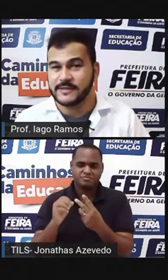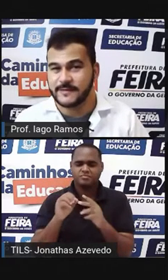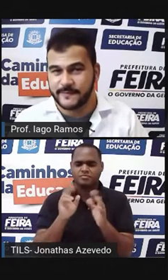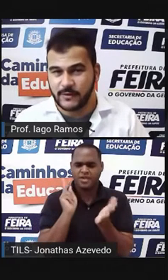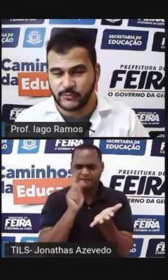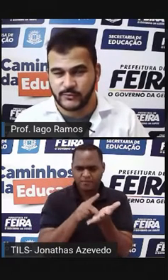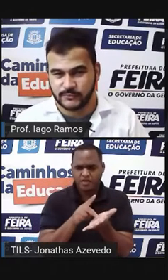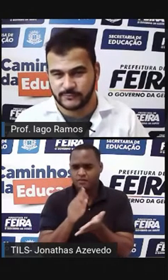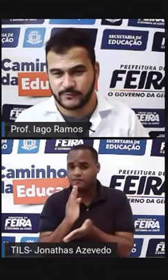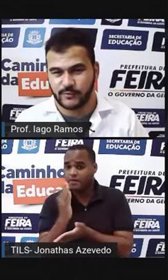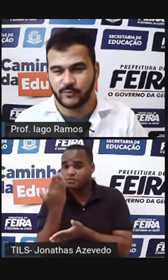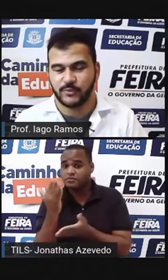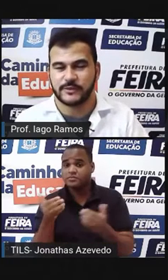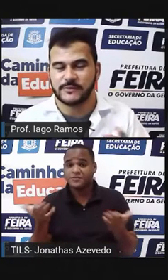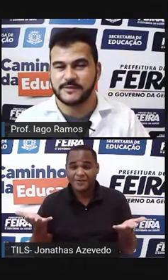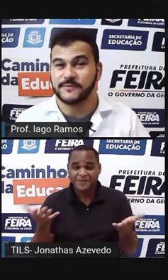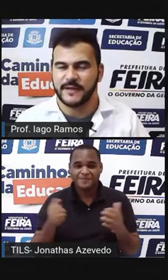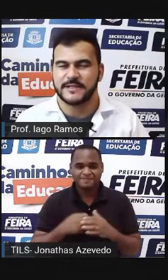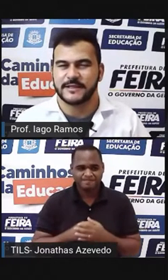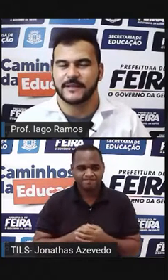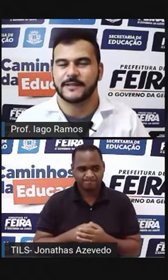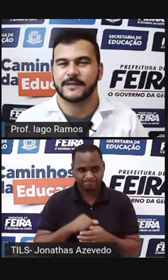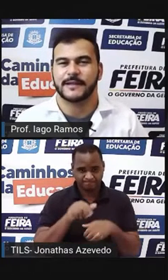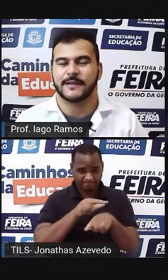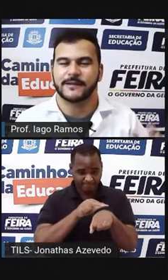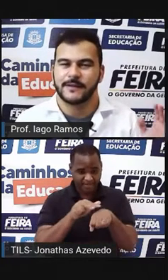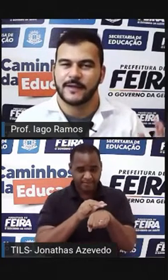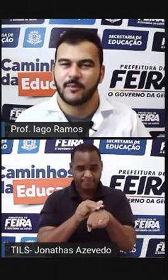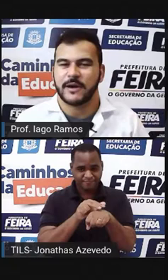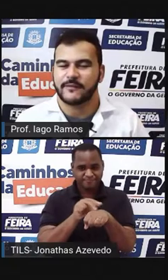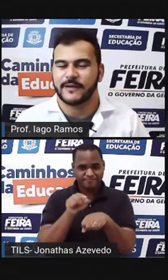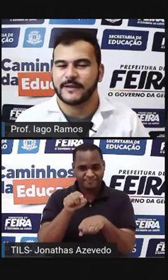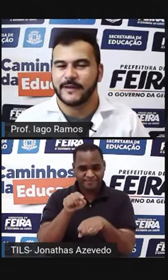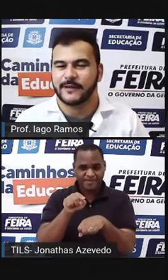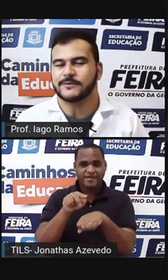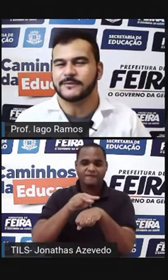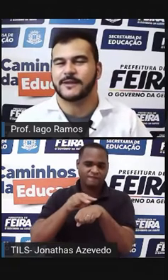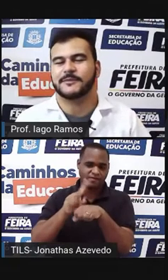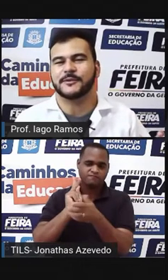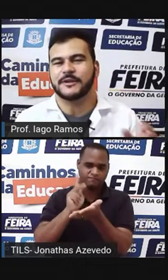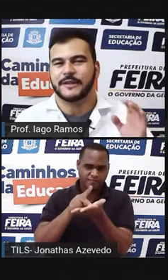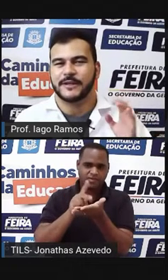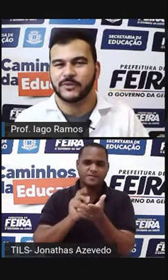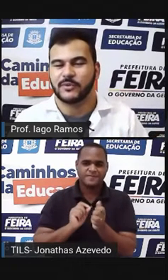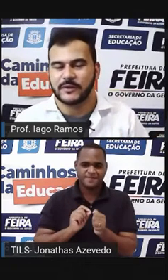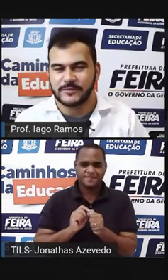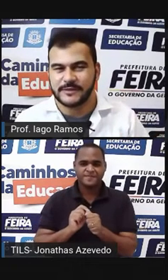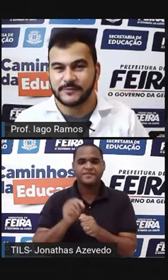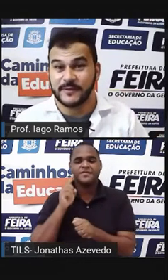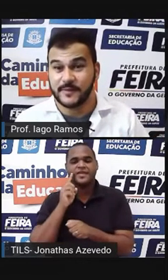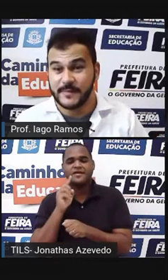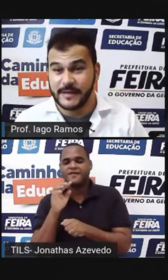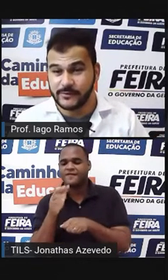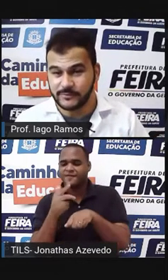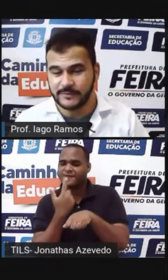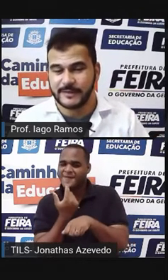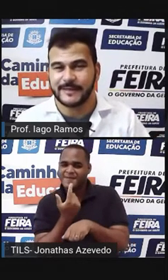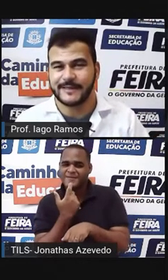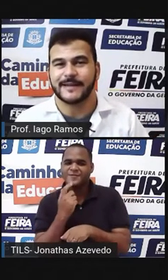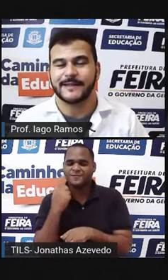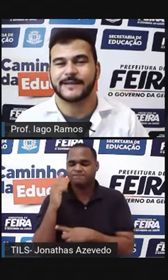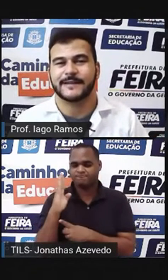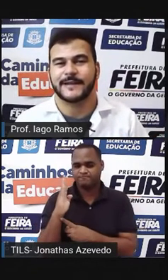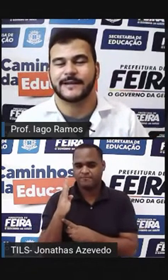ou isso é falso? O botãozinho verde que está ali na tela para verdadeiro, tá bom? E o botãozinho vermelho